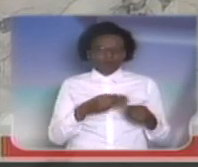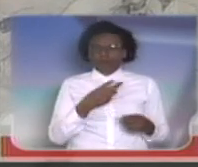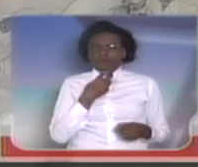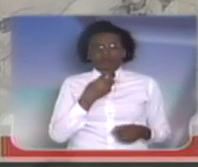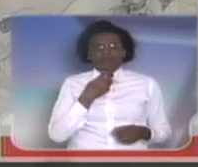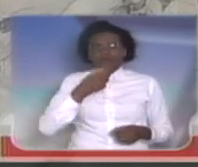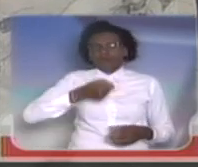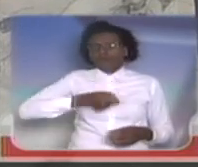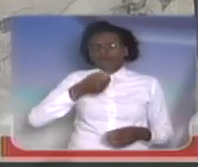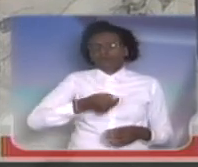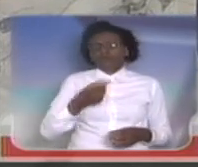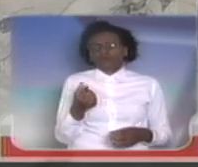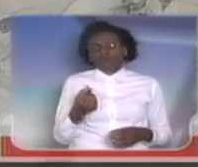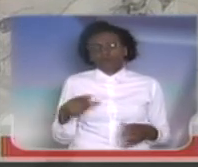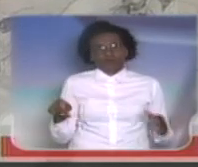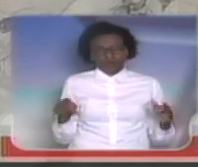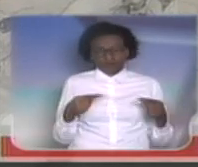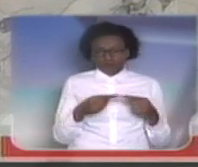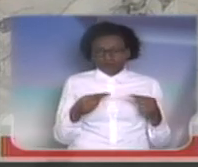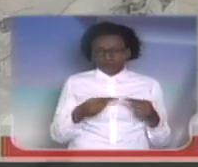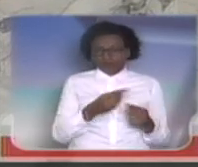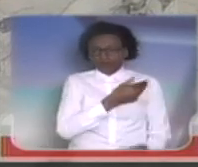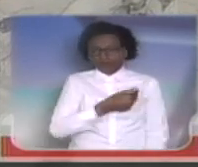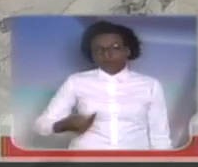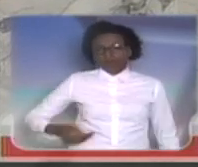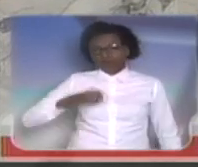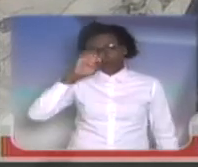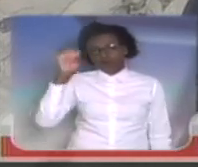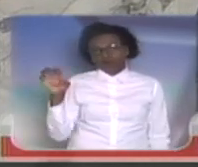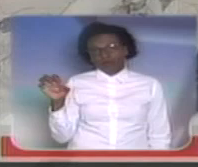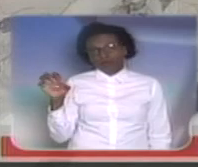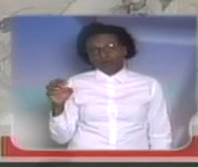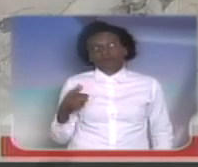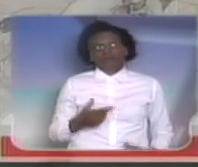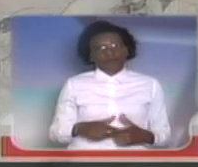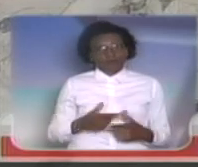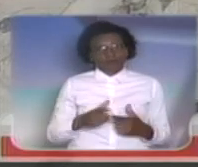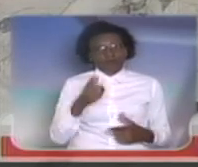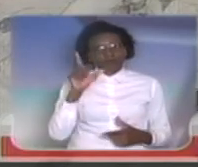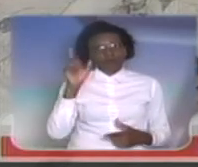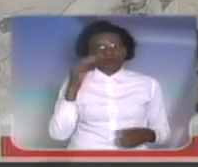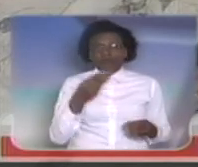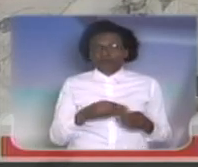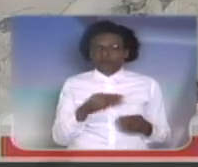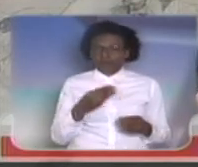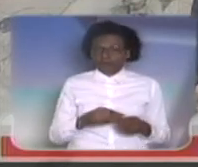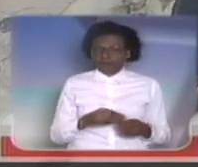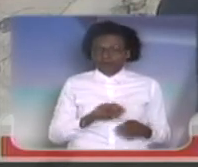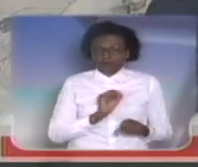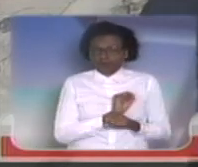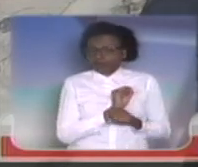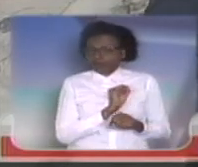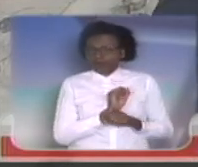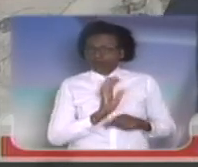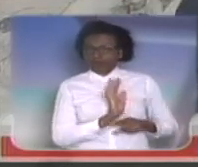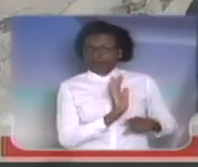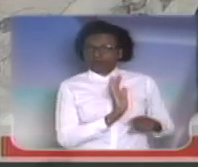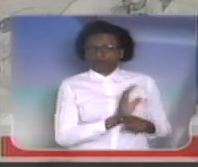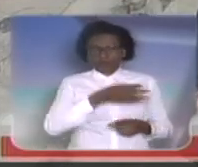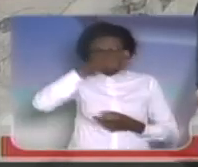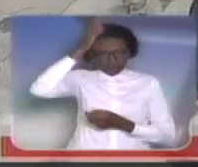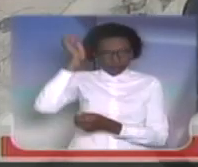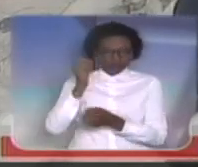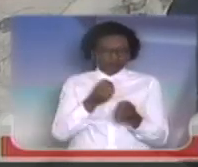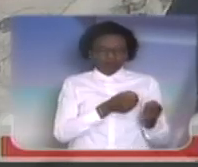responsabilidade do governo estadual. Então, vejam, que aí nós teremos mais um problema. Os municípios deixarão de cooperar com os corpos de